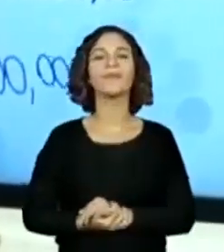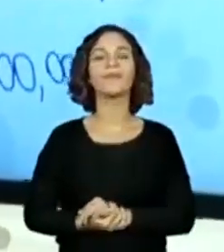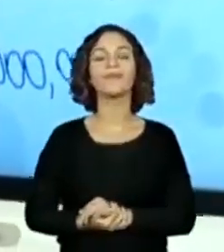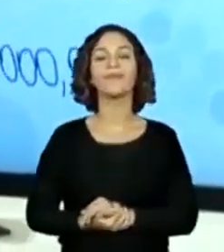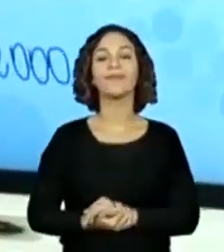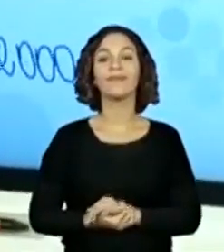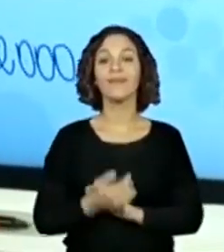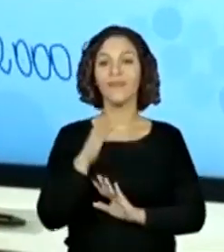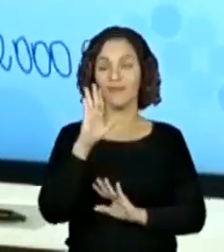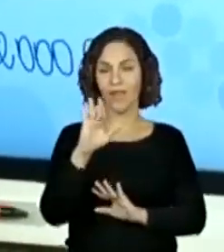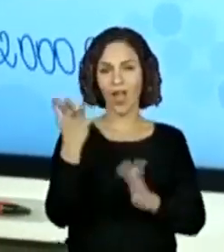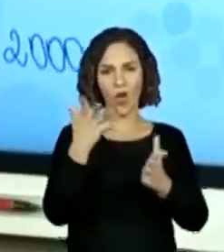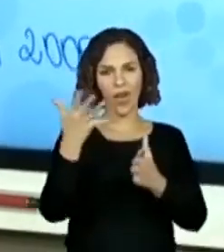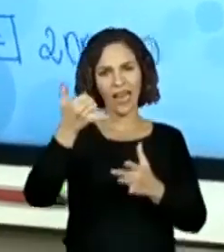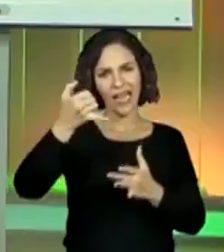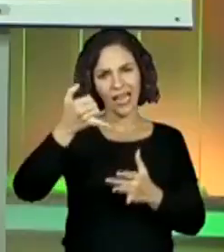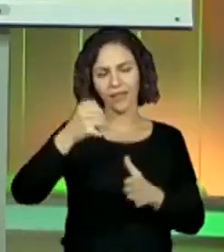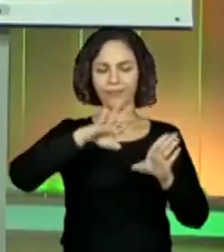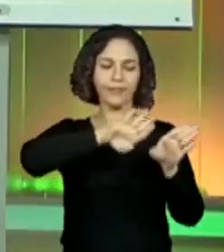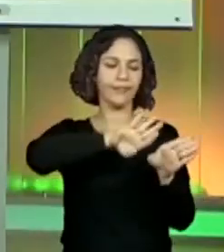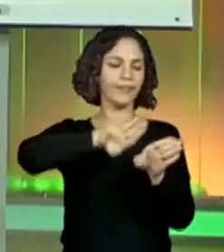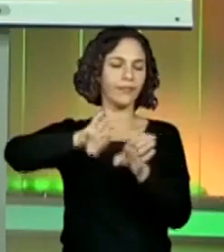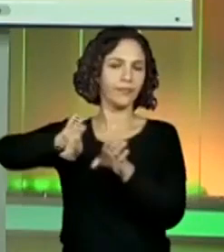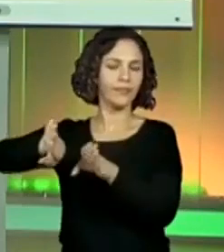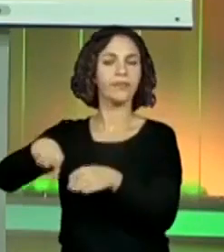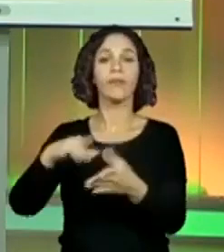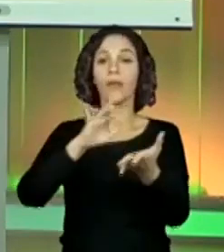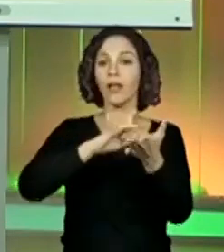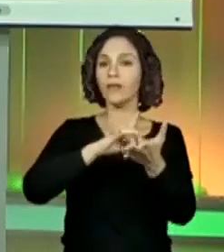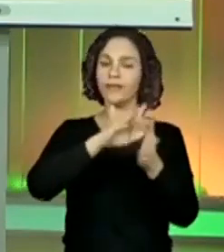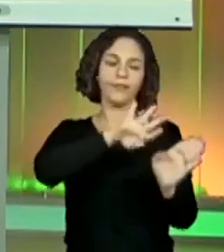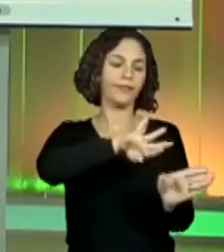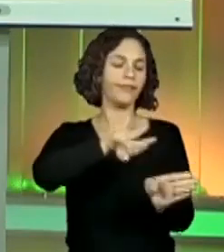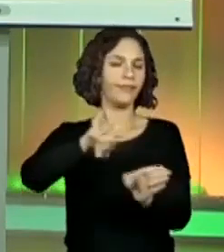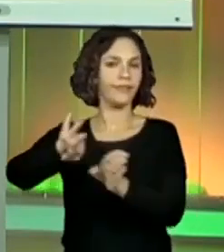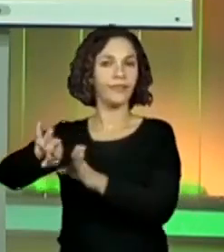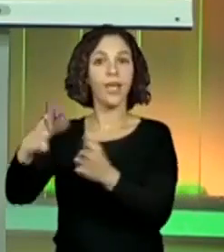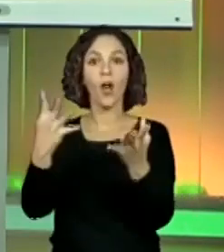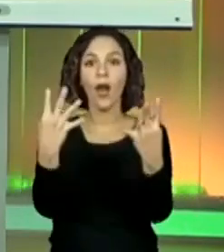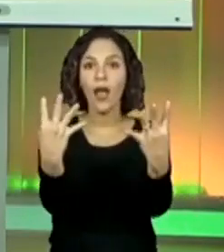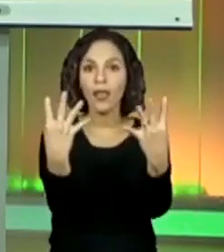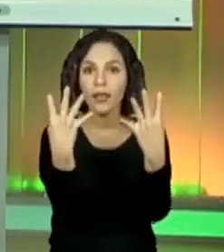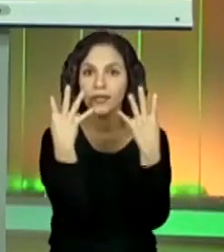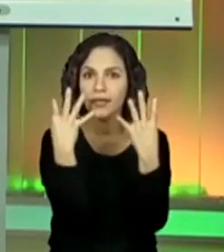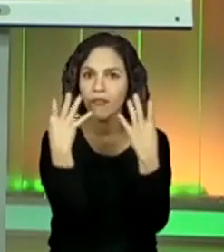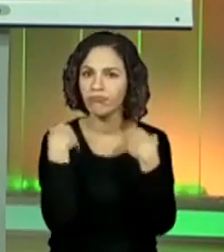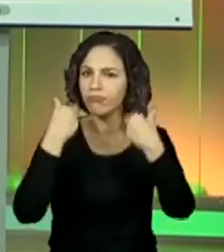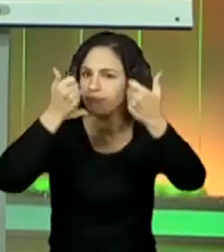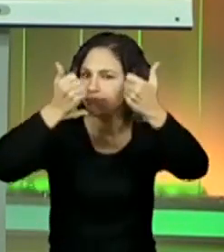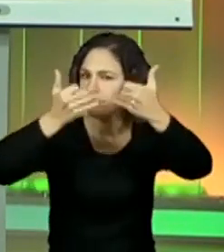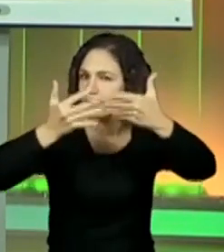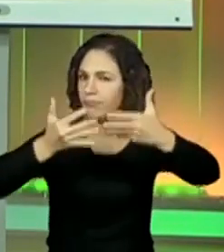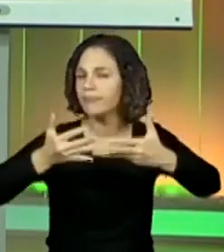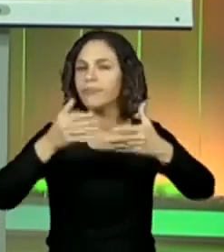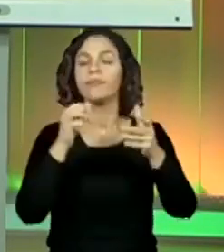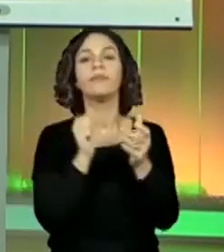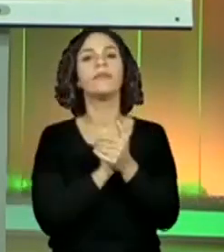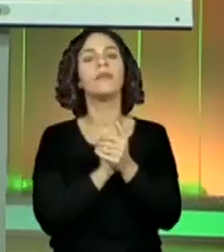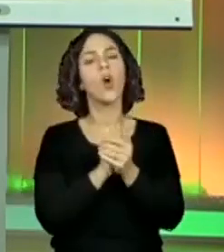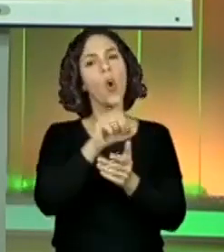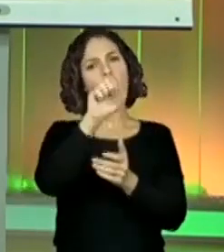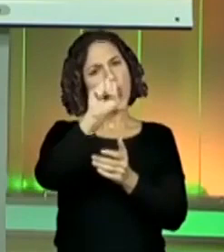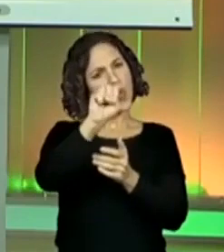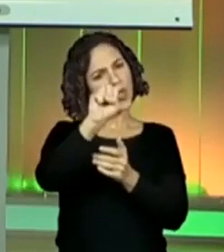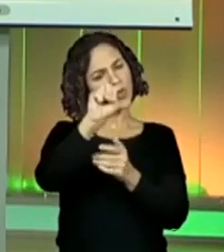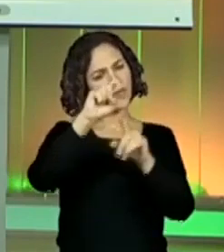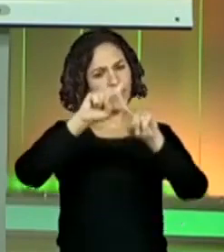as mãos, larga a sua caneta, larga a calculadora agora e observa o que vai acontecer aqui, ó. São oito pagamentos,